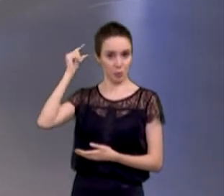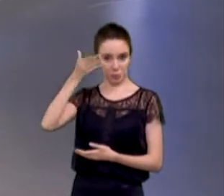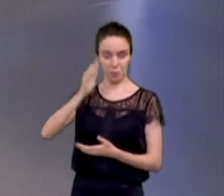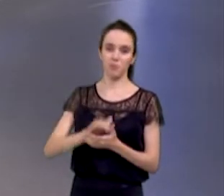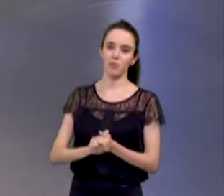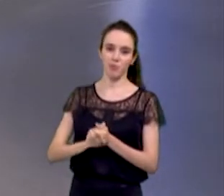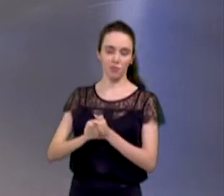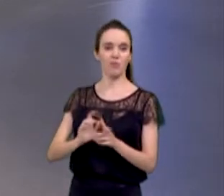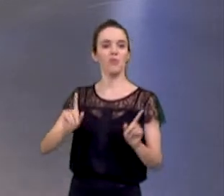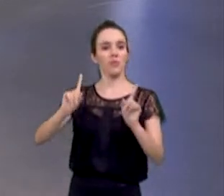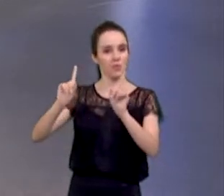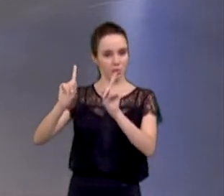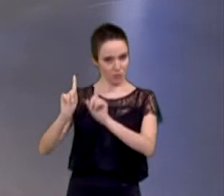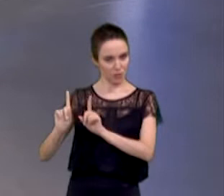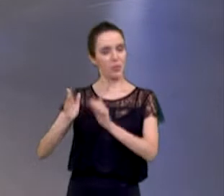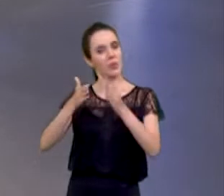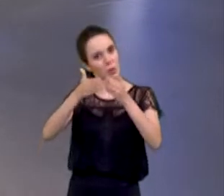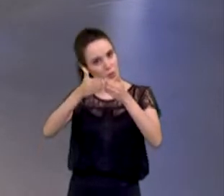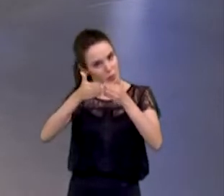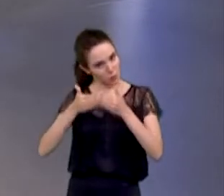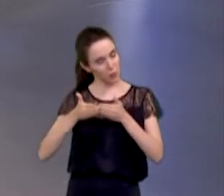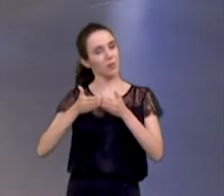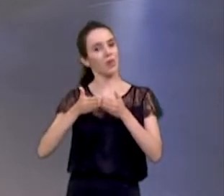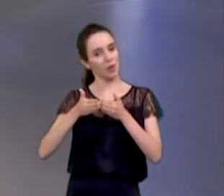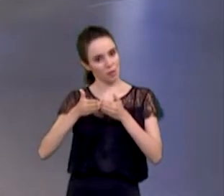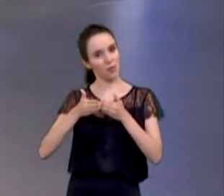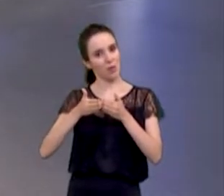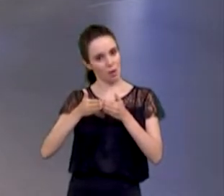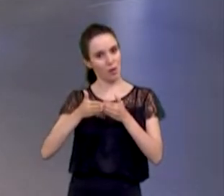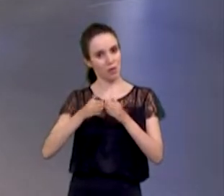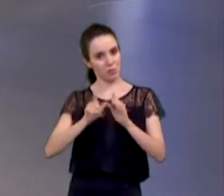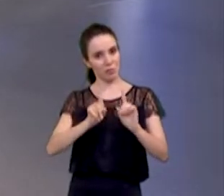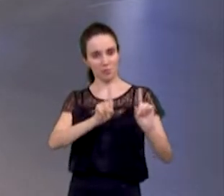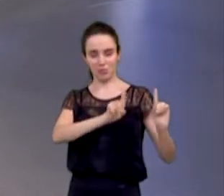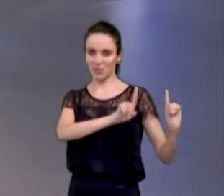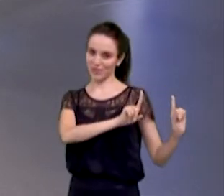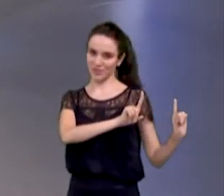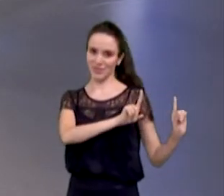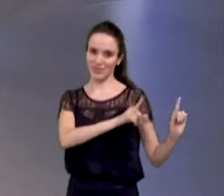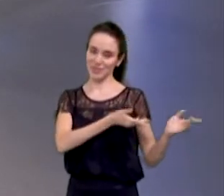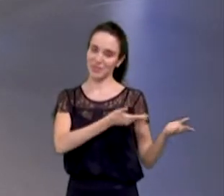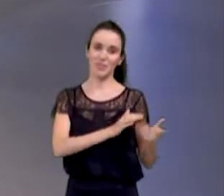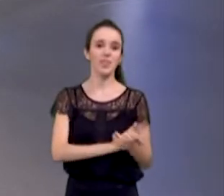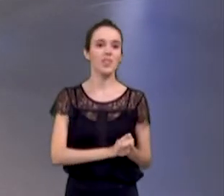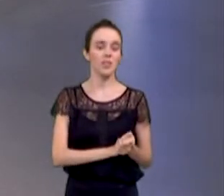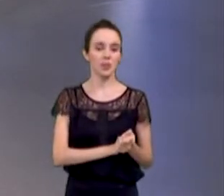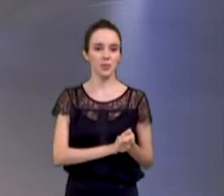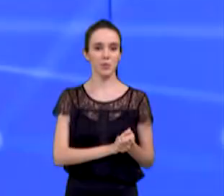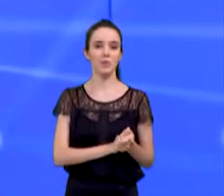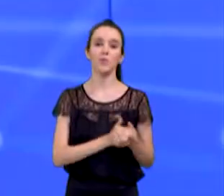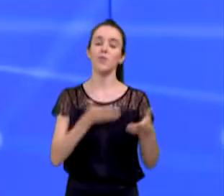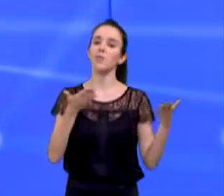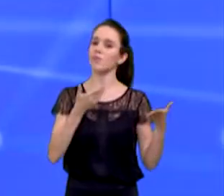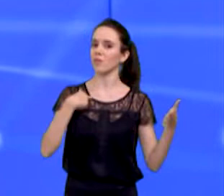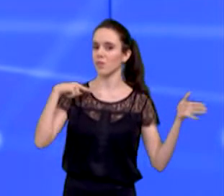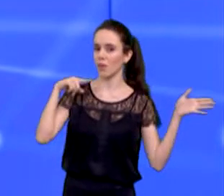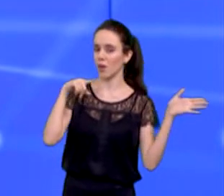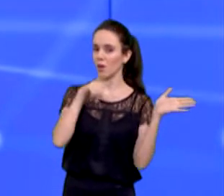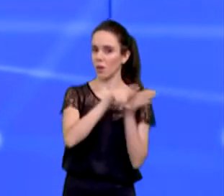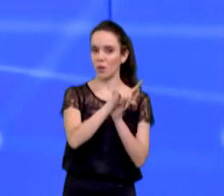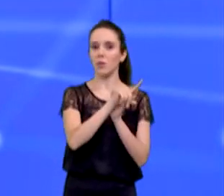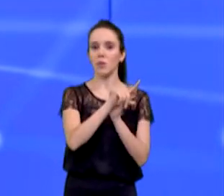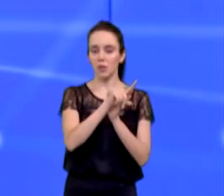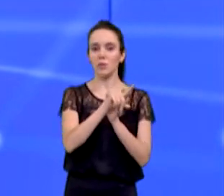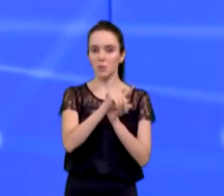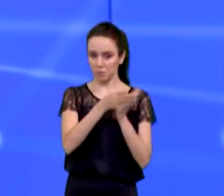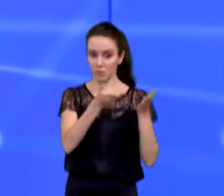aos púlpitos do lado esquerdo, enquanto os candidatos retornam aos seus lugares que já participaram do rali. A pergunta agora é do candidato